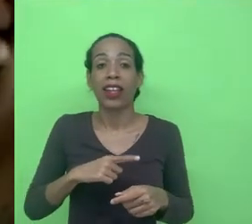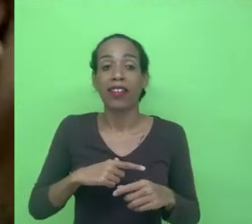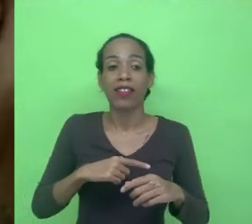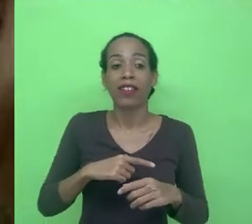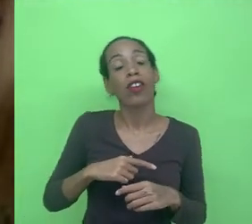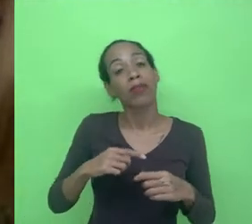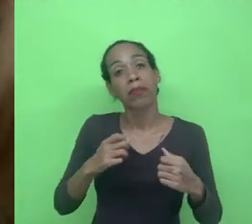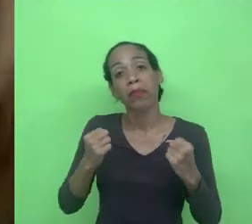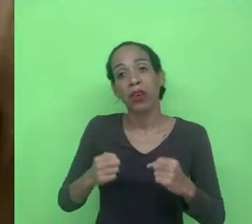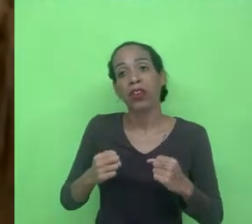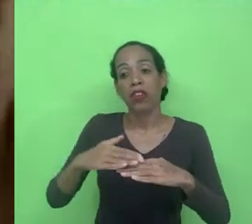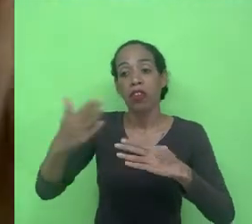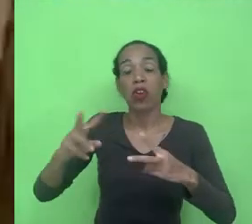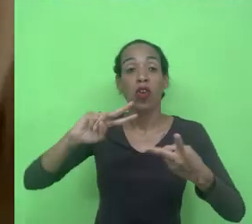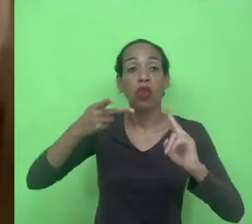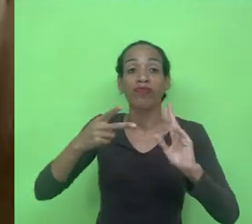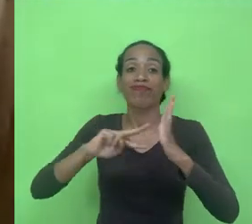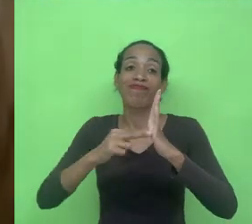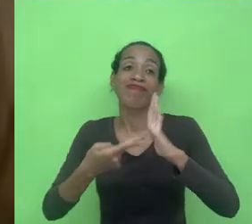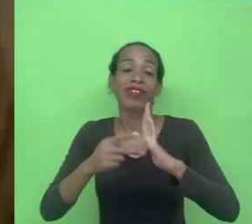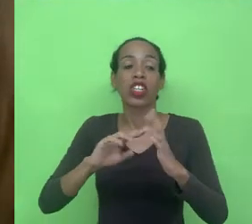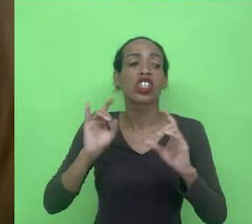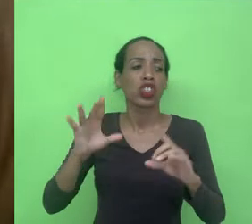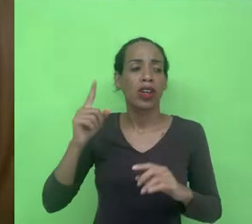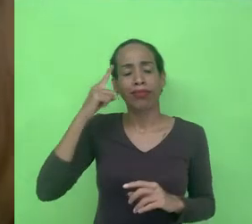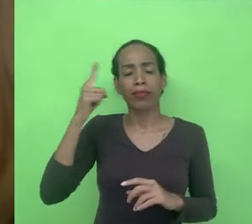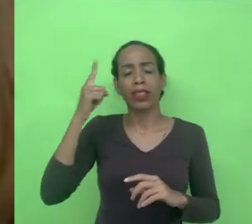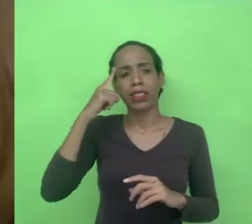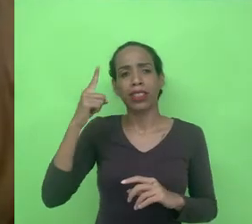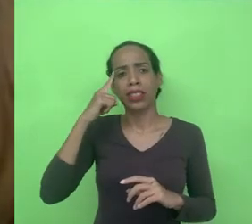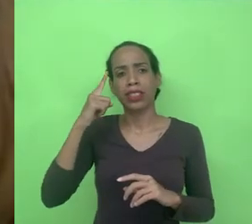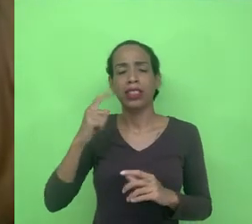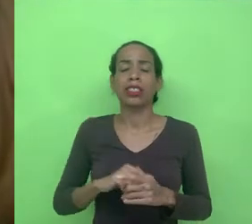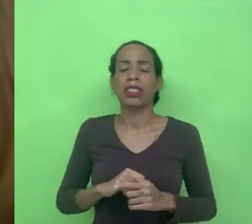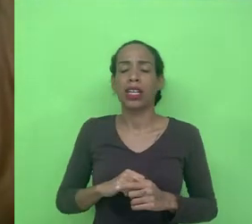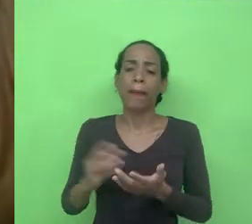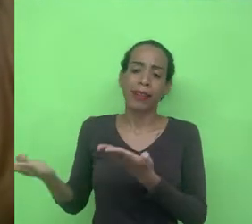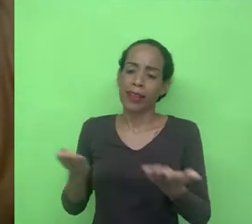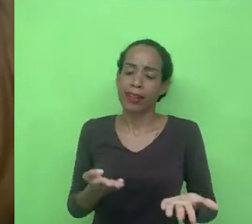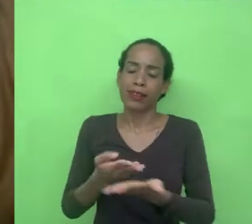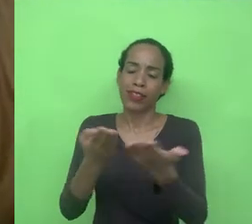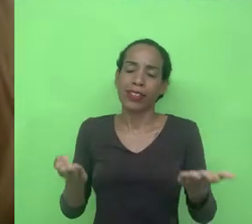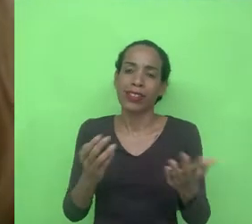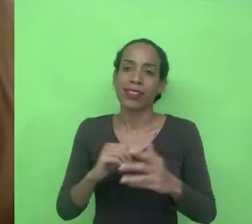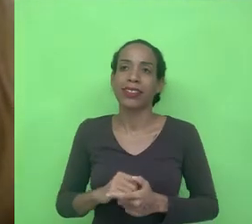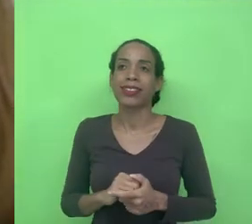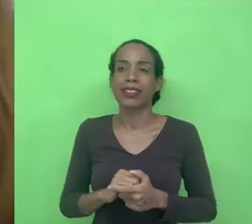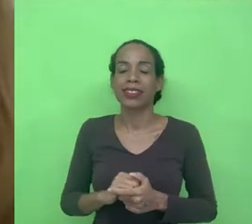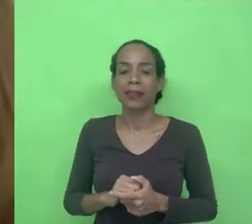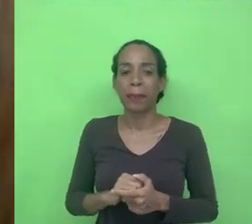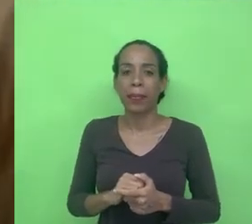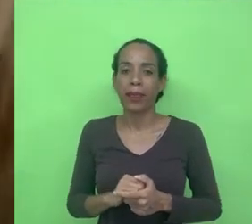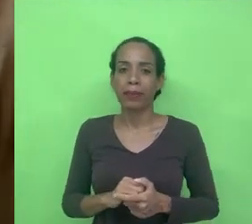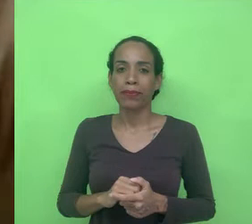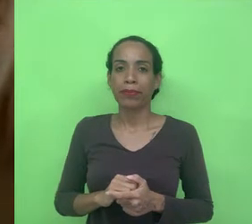fora num outro contexto é só uma reflexão mesmo para trazer em relação a essa questão da